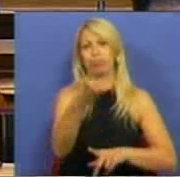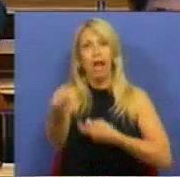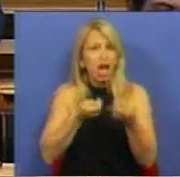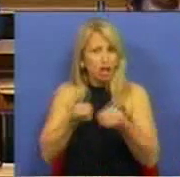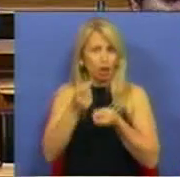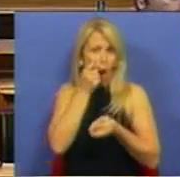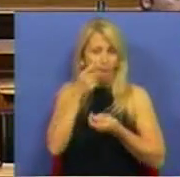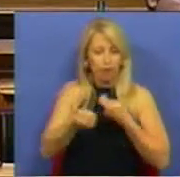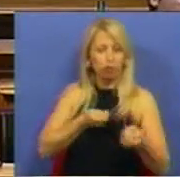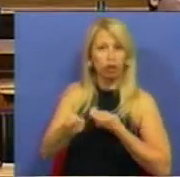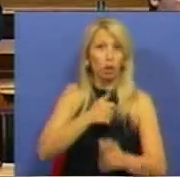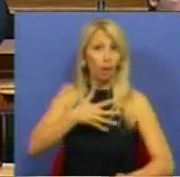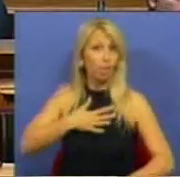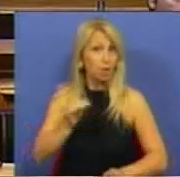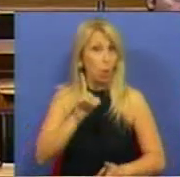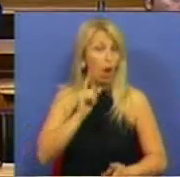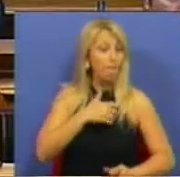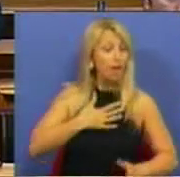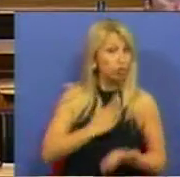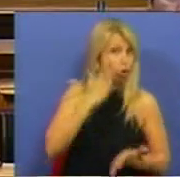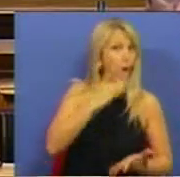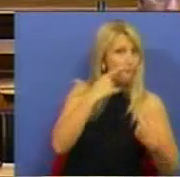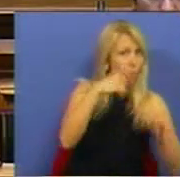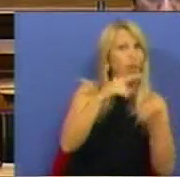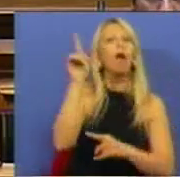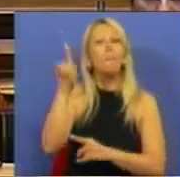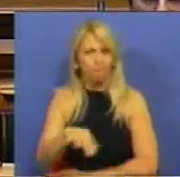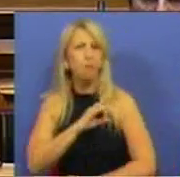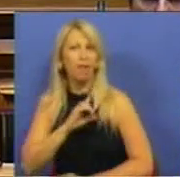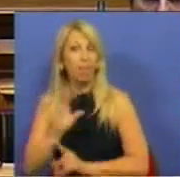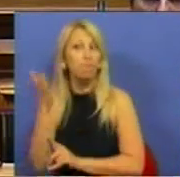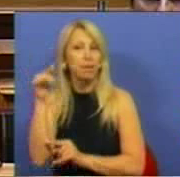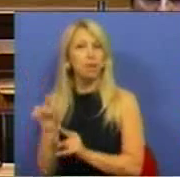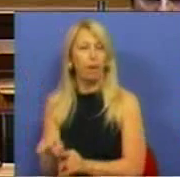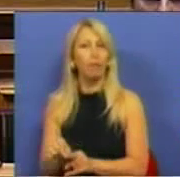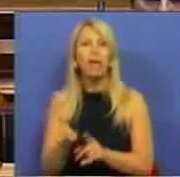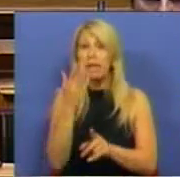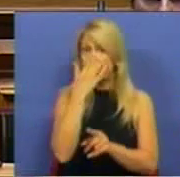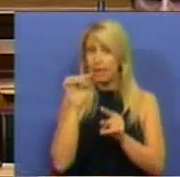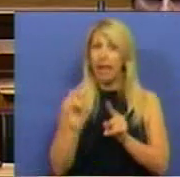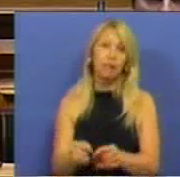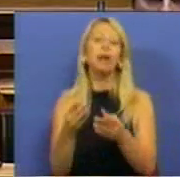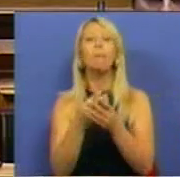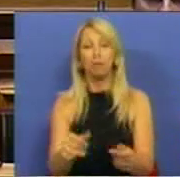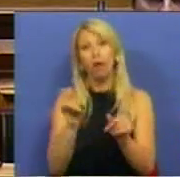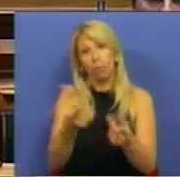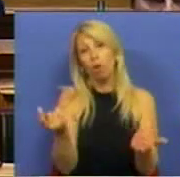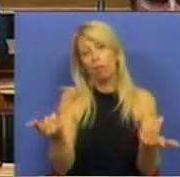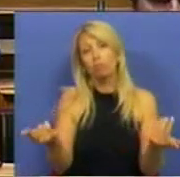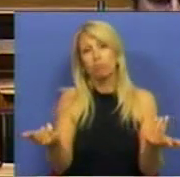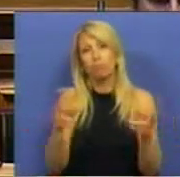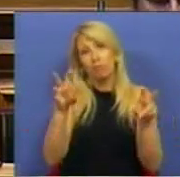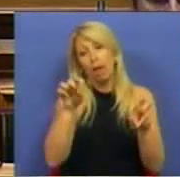e não apenas de empresas públicas, mas até, sobretudo, de empresas privadas. Se essa matéria é também uma matéria em que o PSD